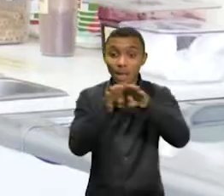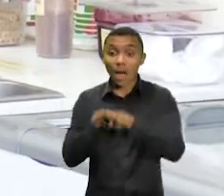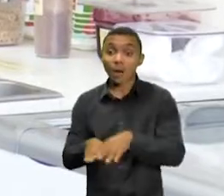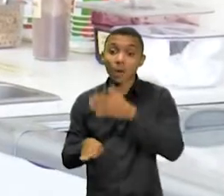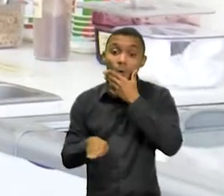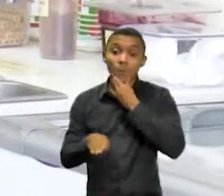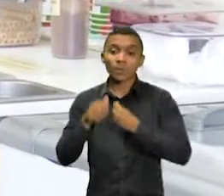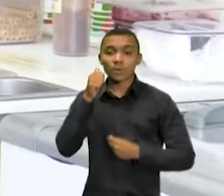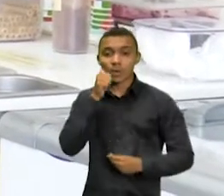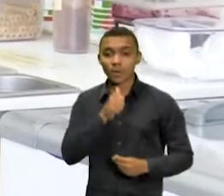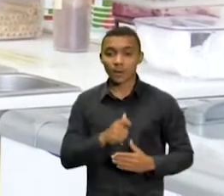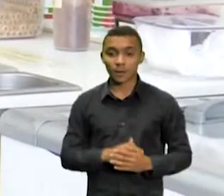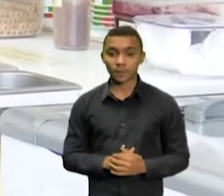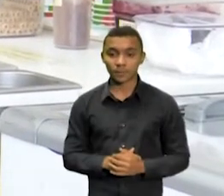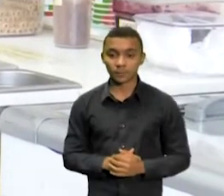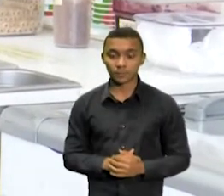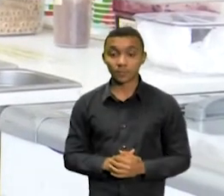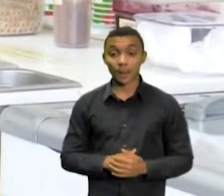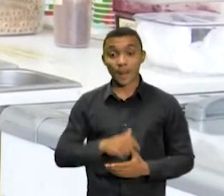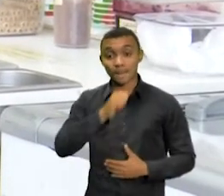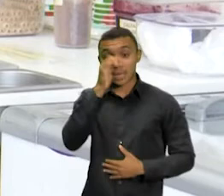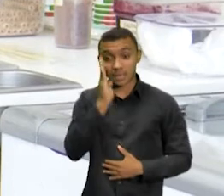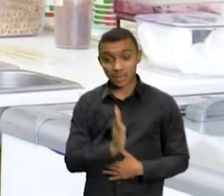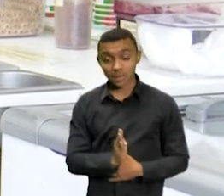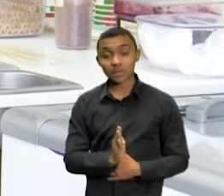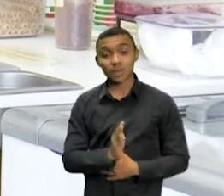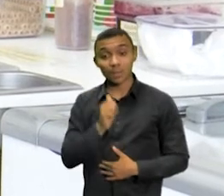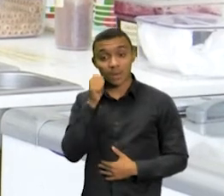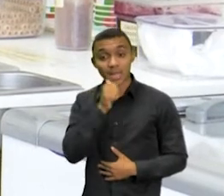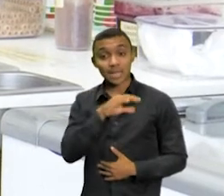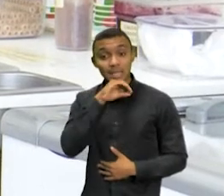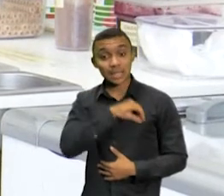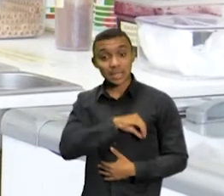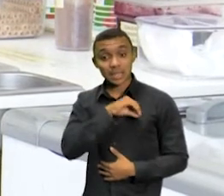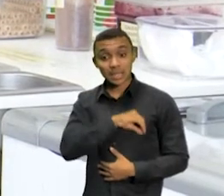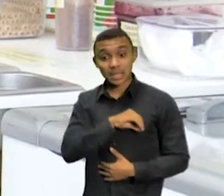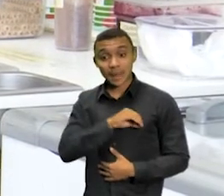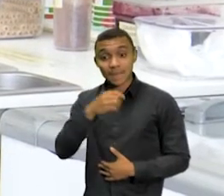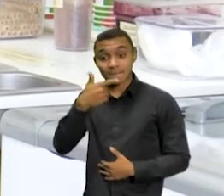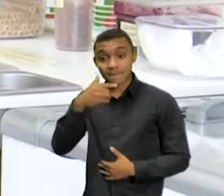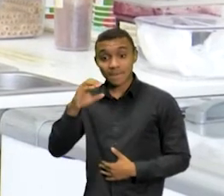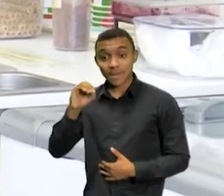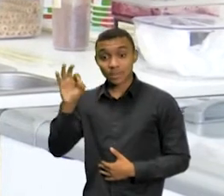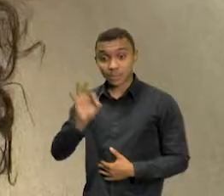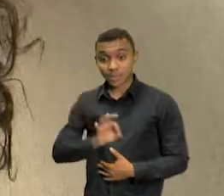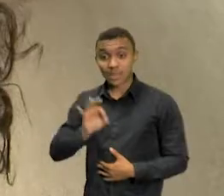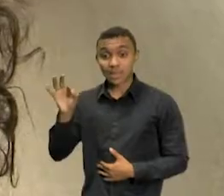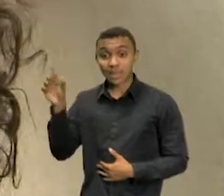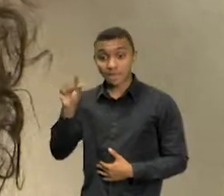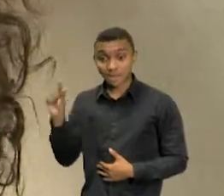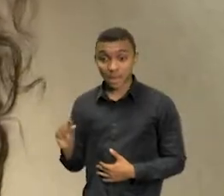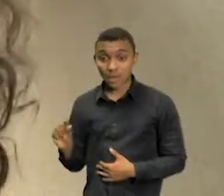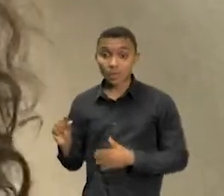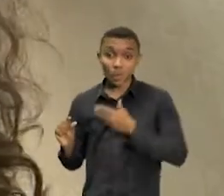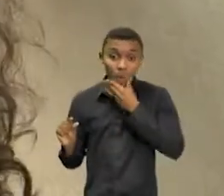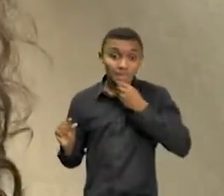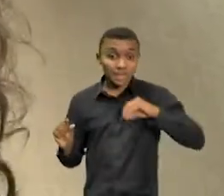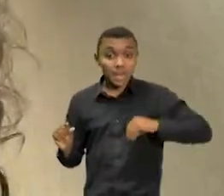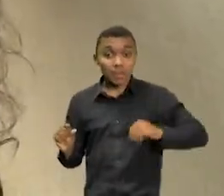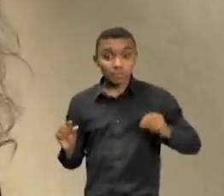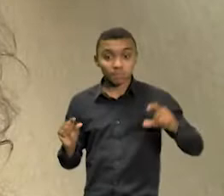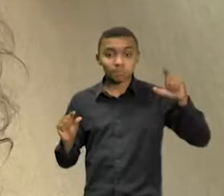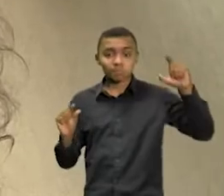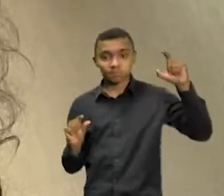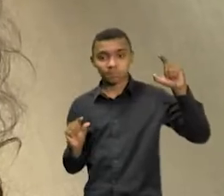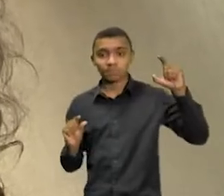No Brasil, mulheres ganham, em média, 20,5% a menos que os homens. A diferença salarial